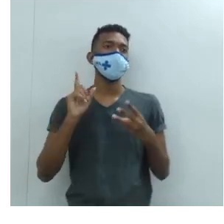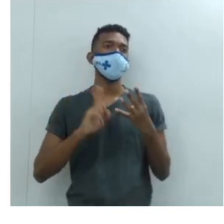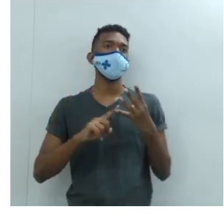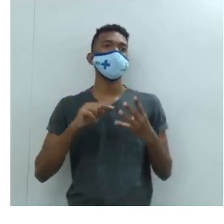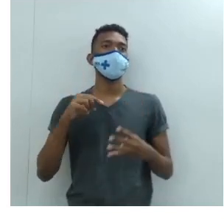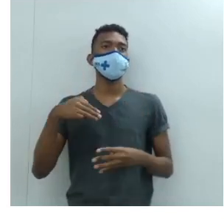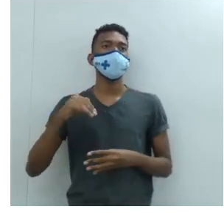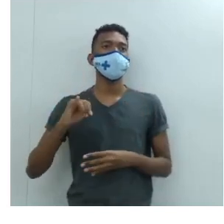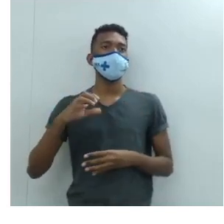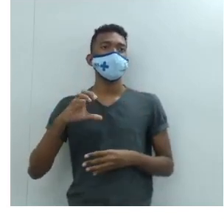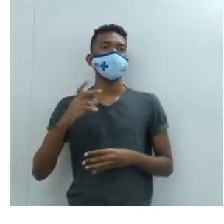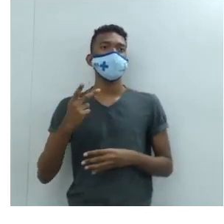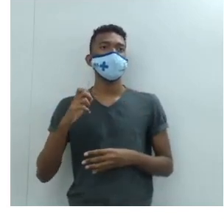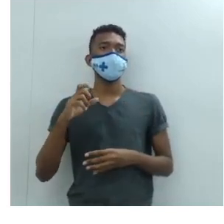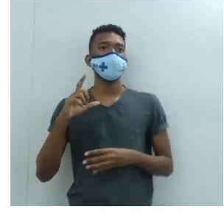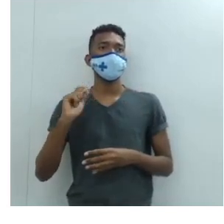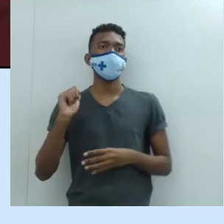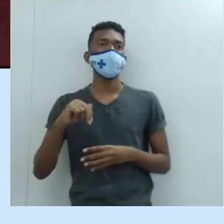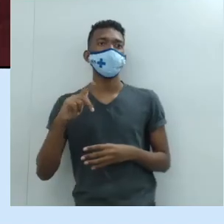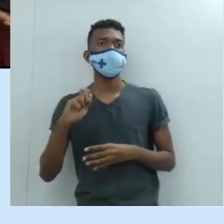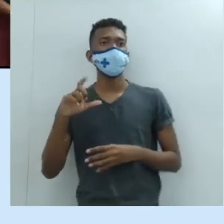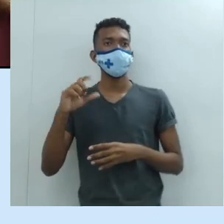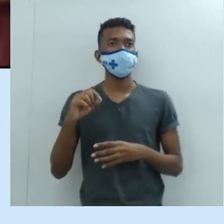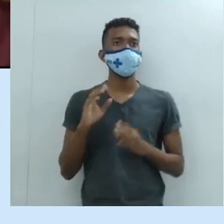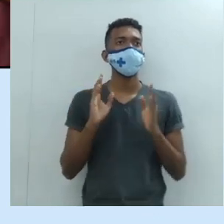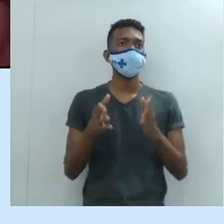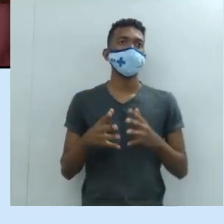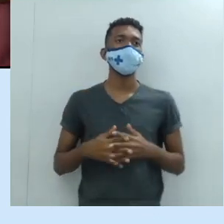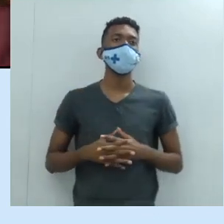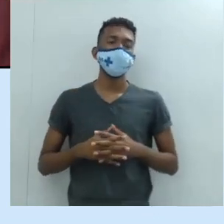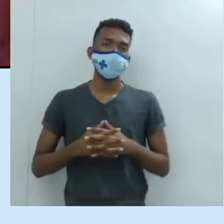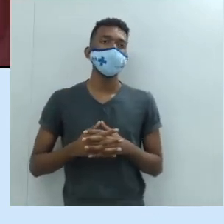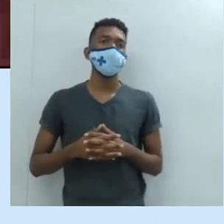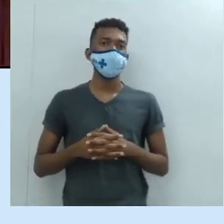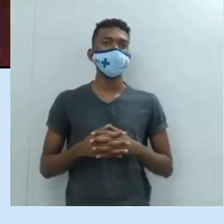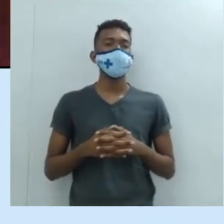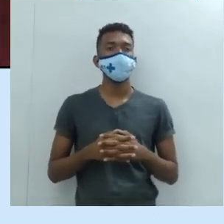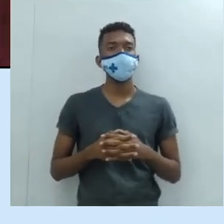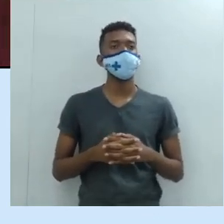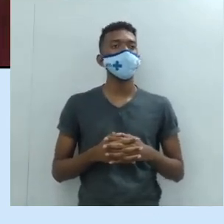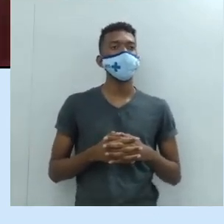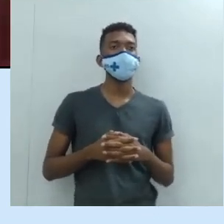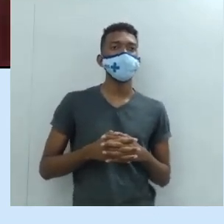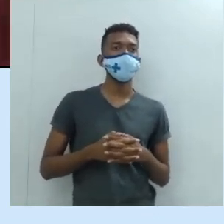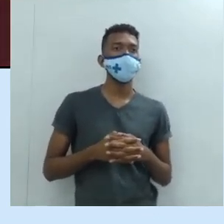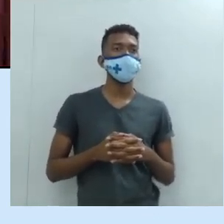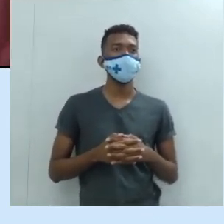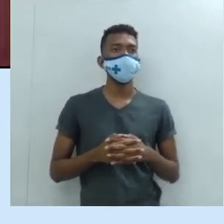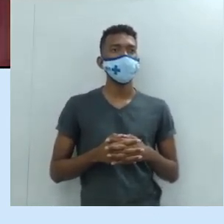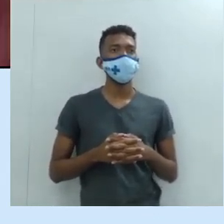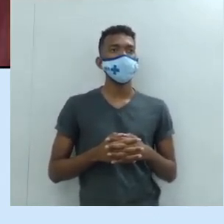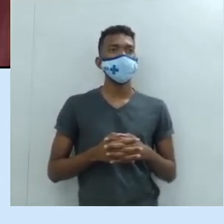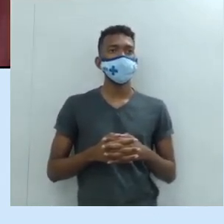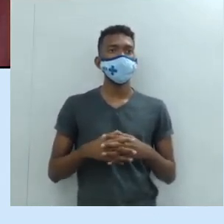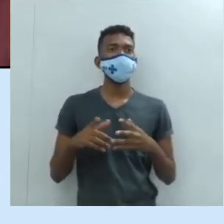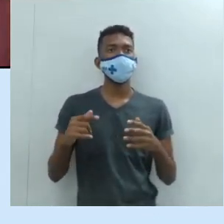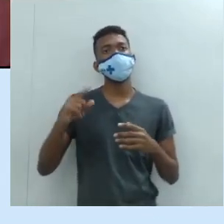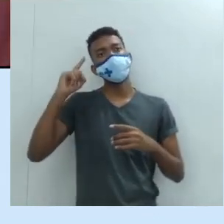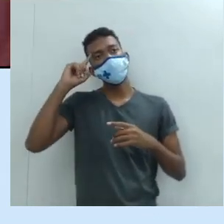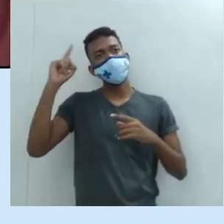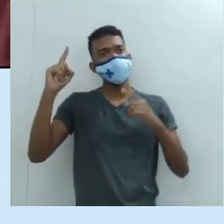Michelangelo, ou Michelangelo, eu acho que é, que já se pronuncia certos